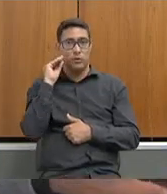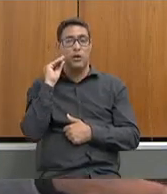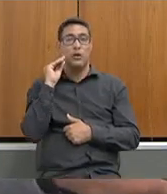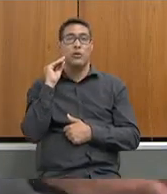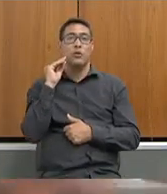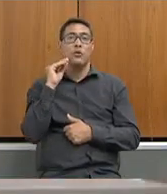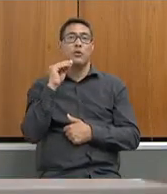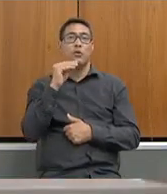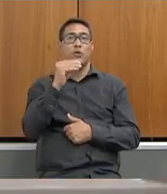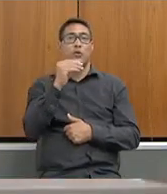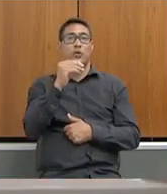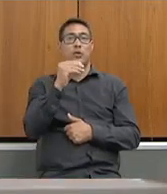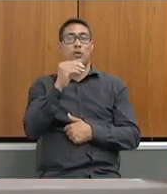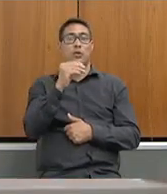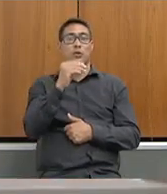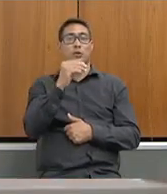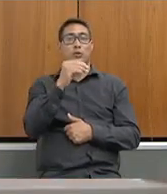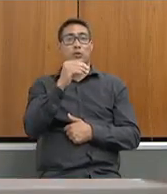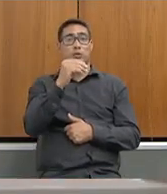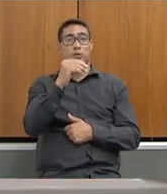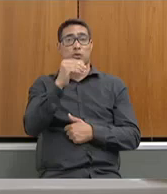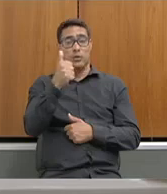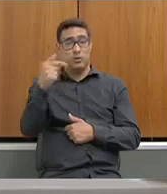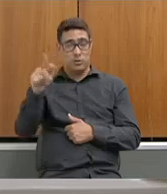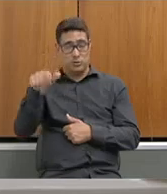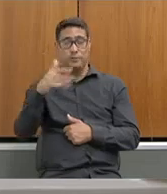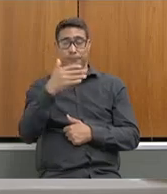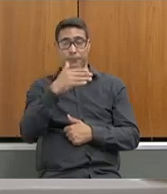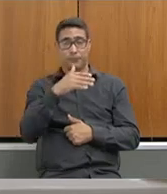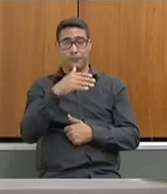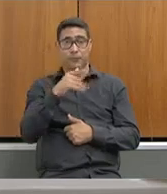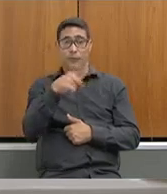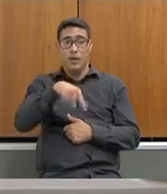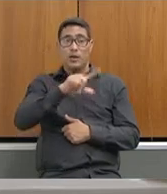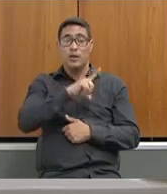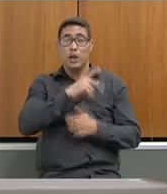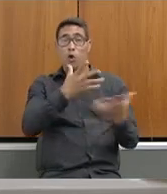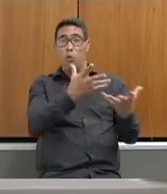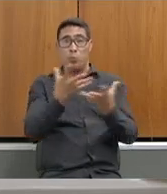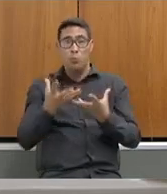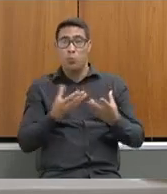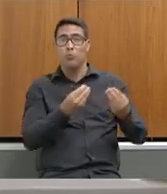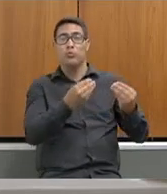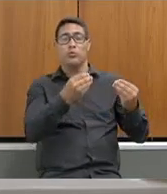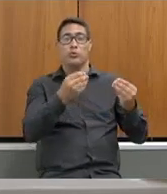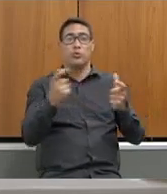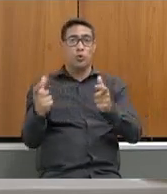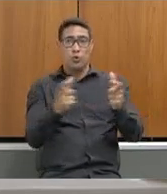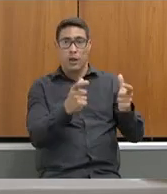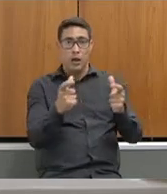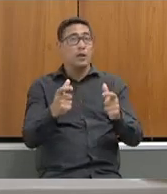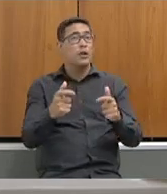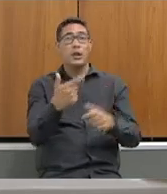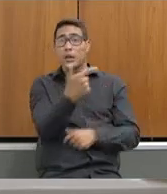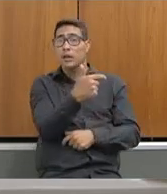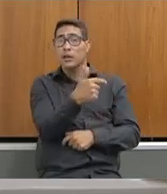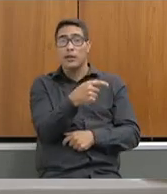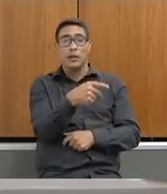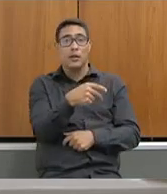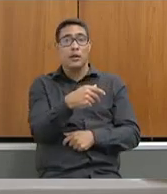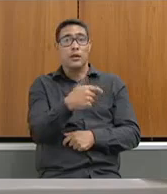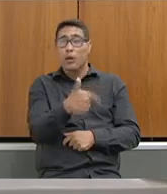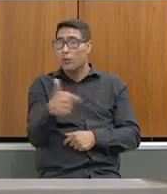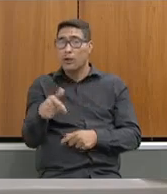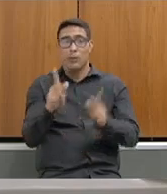2017, isso é isso. O que acontece? Temos muitos locais que não temos professores que passaram no